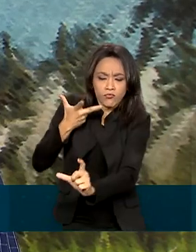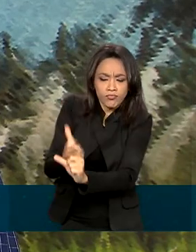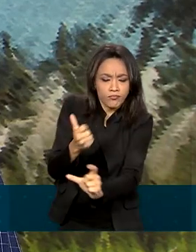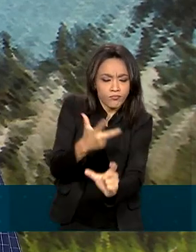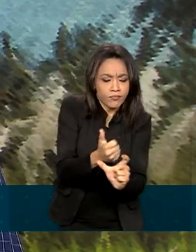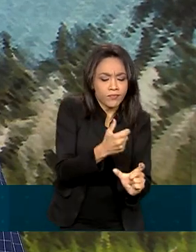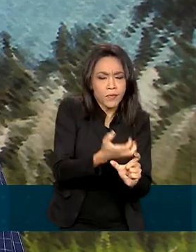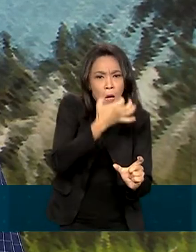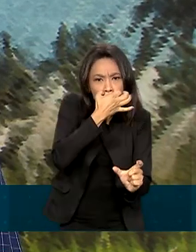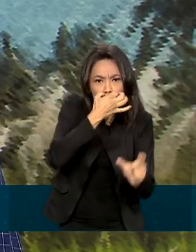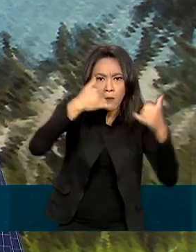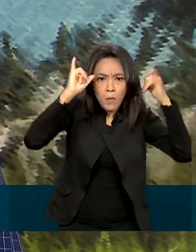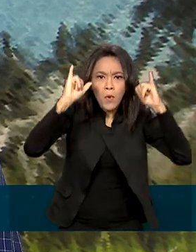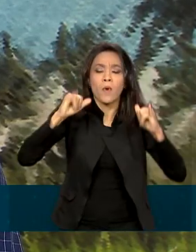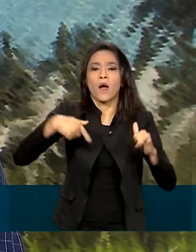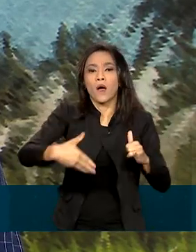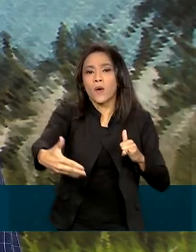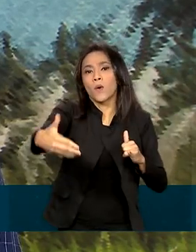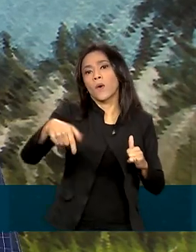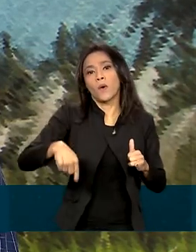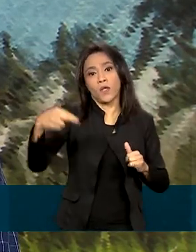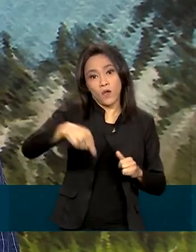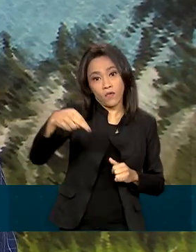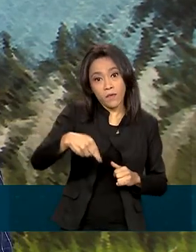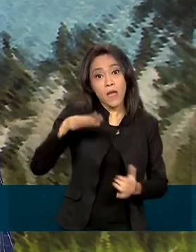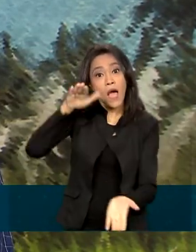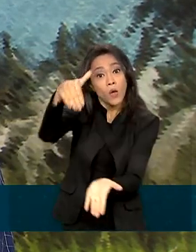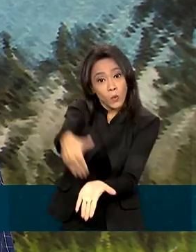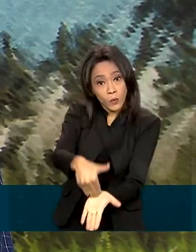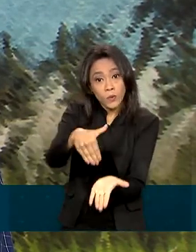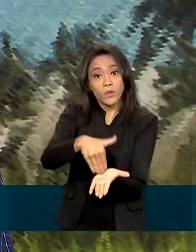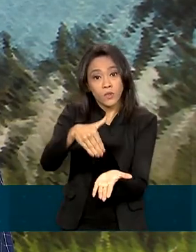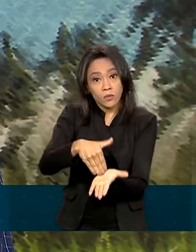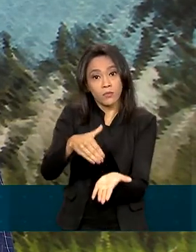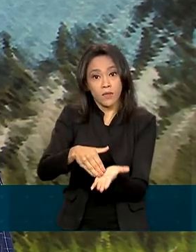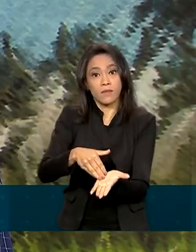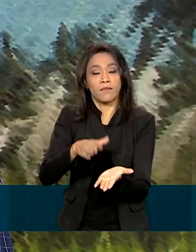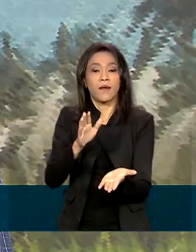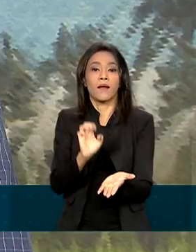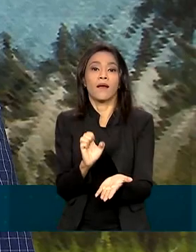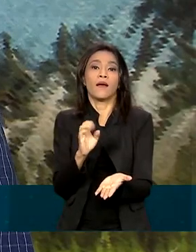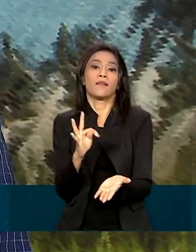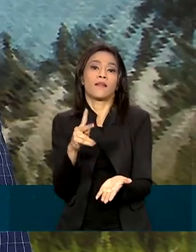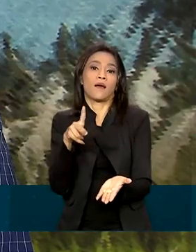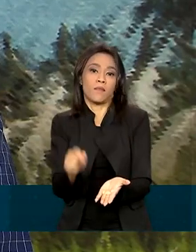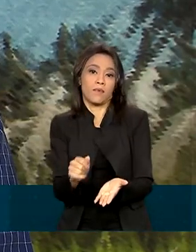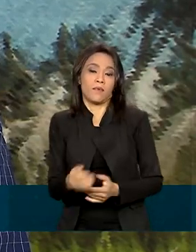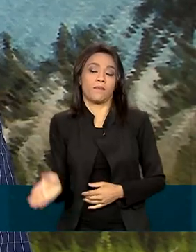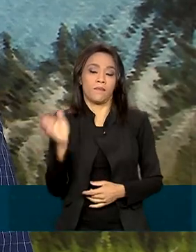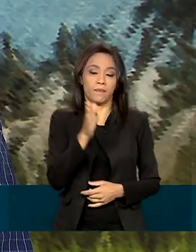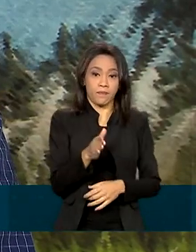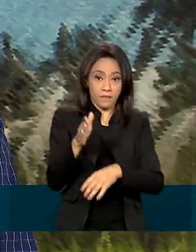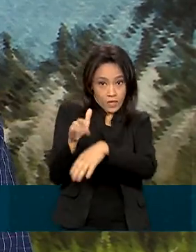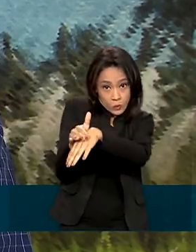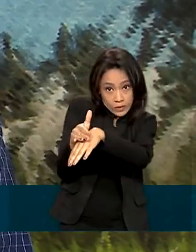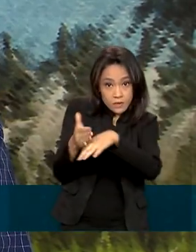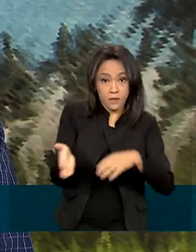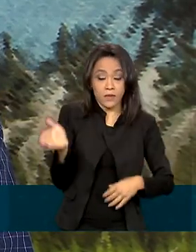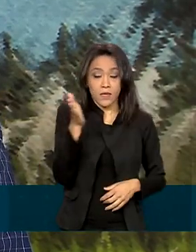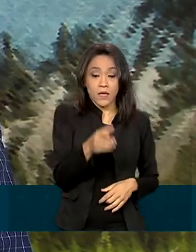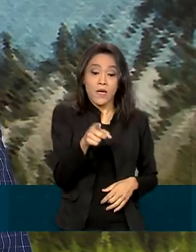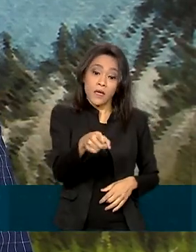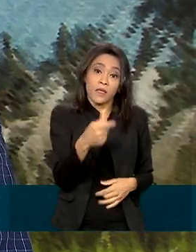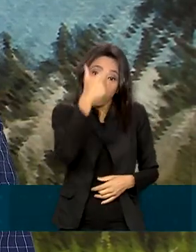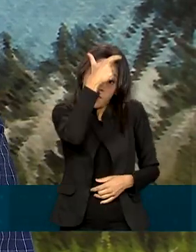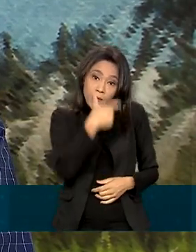agora em novembro e será a última etapa de vacinação que vai acontecer contra a febre aftosa. O produtor é o principal protagonista desse